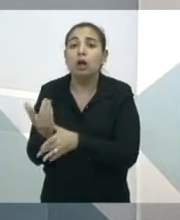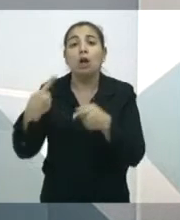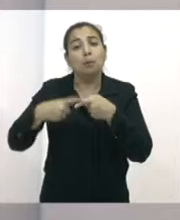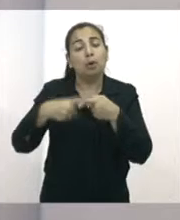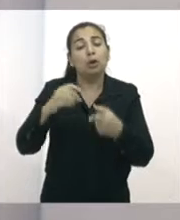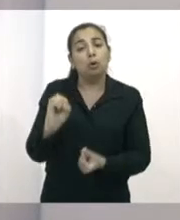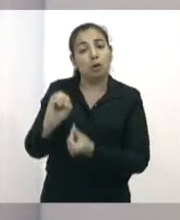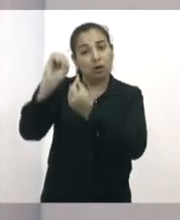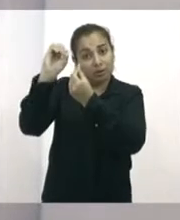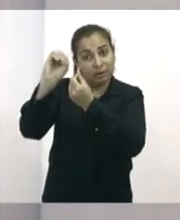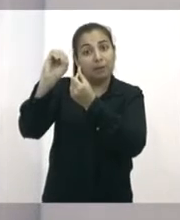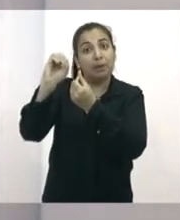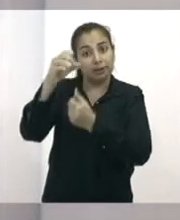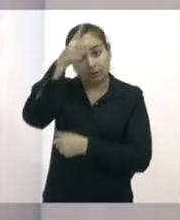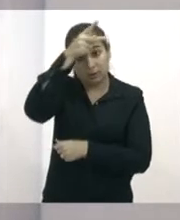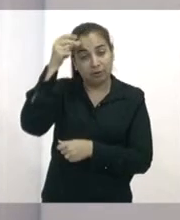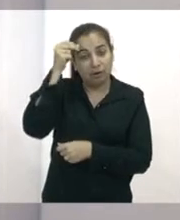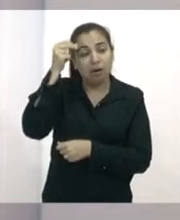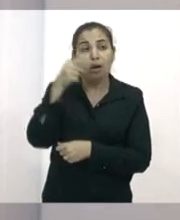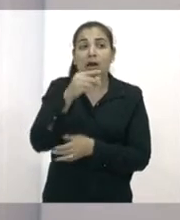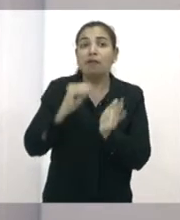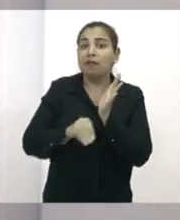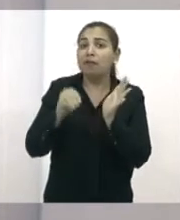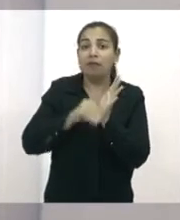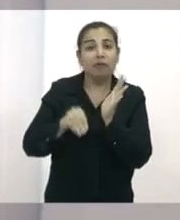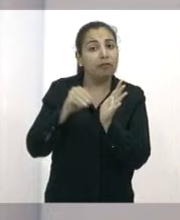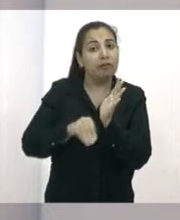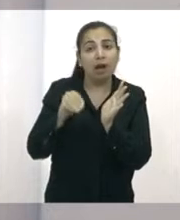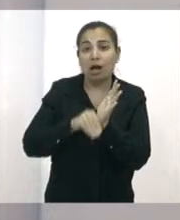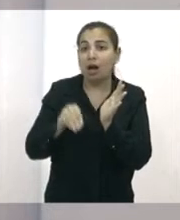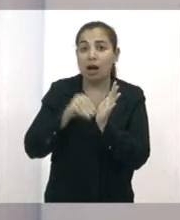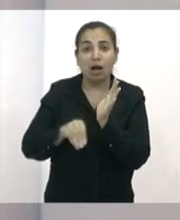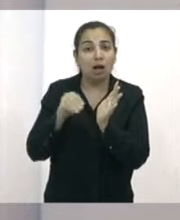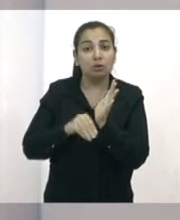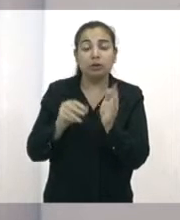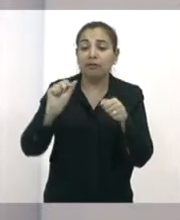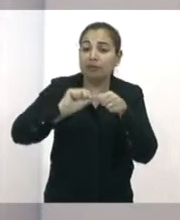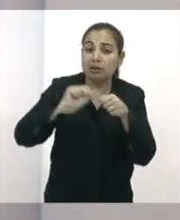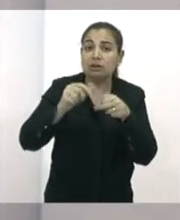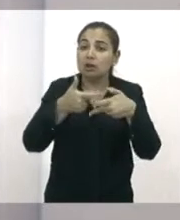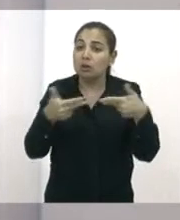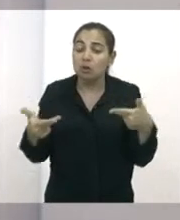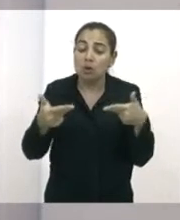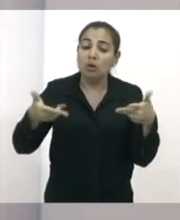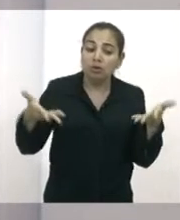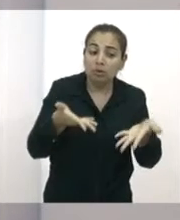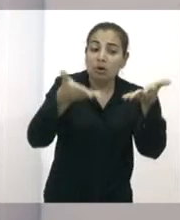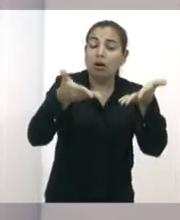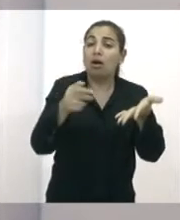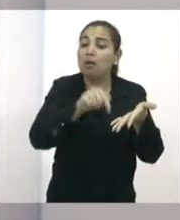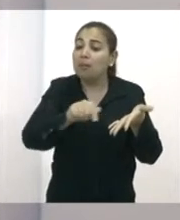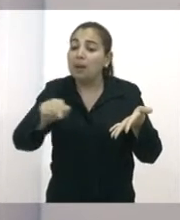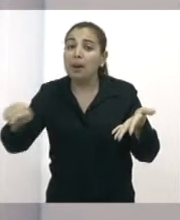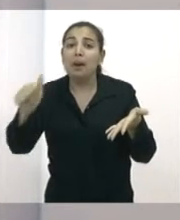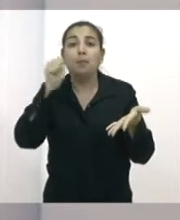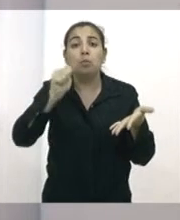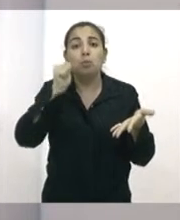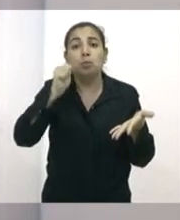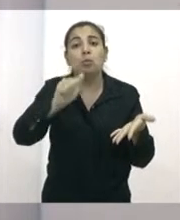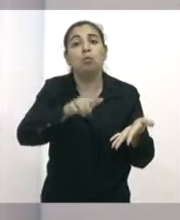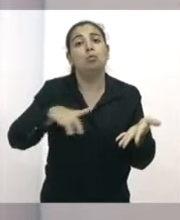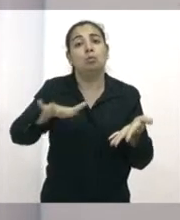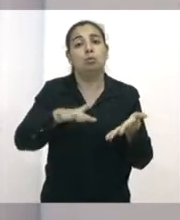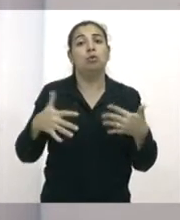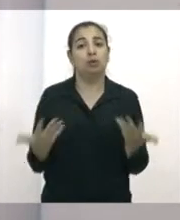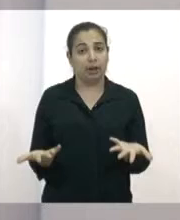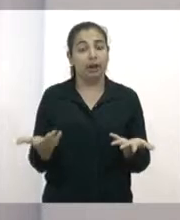município, ele não tem sido executado no que se refere à política para as mulheres. Nós tivemos, no ano de 2019, um orçamento de